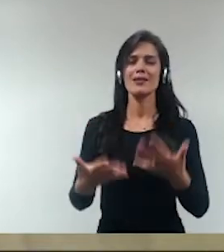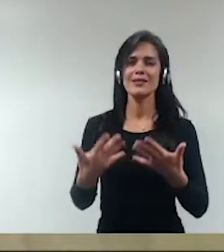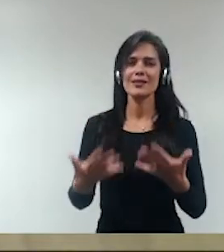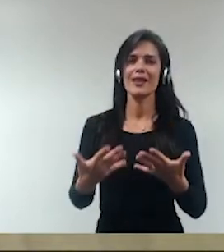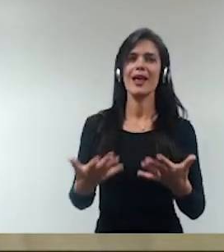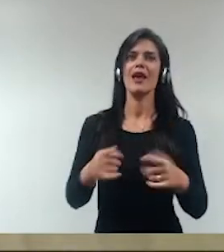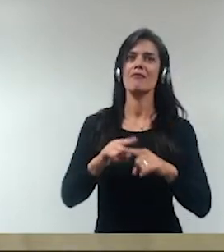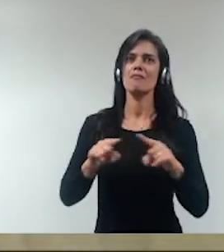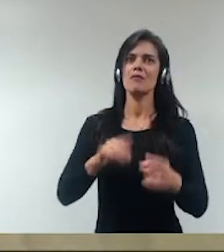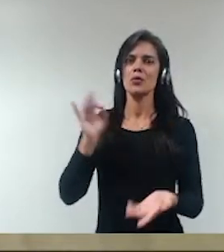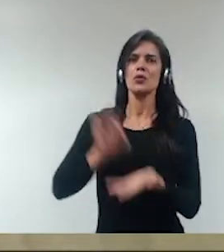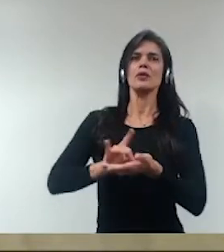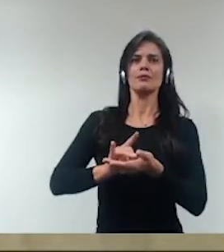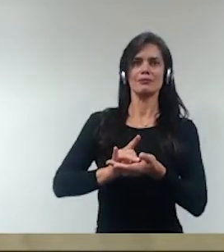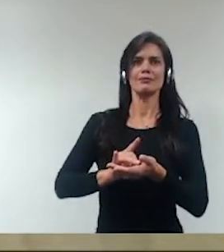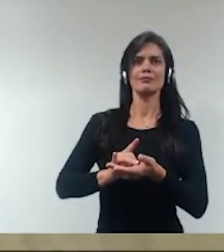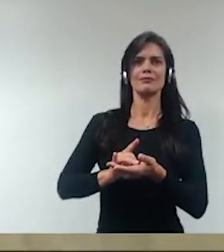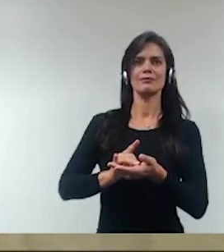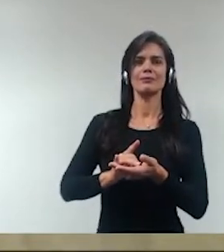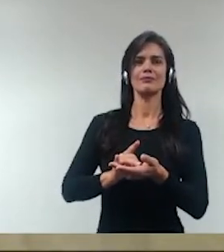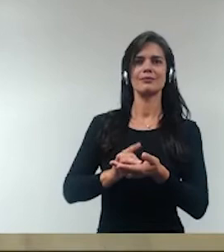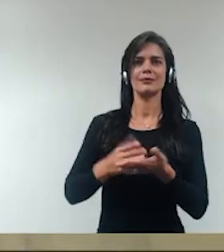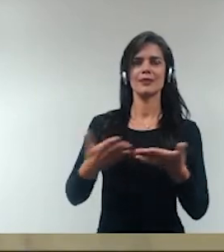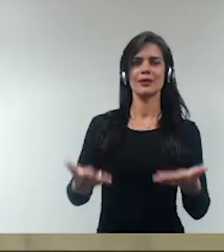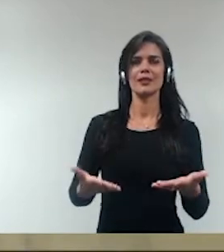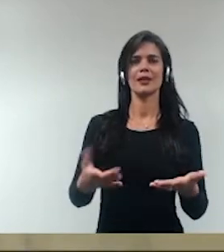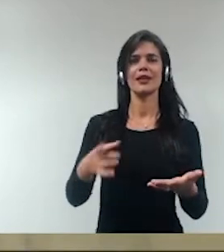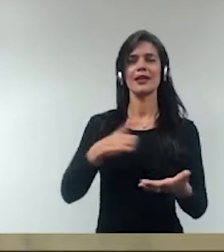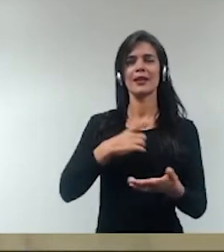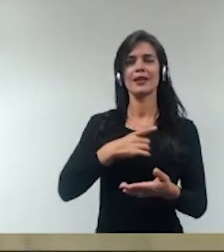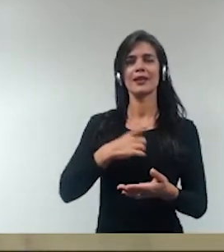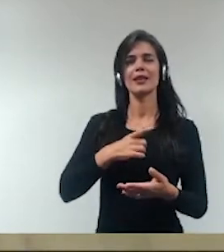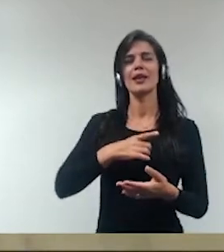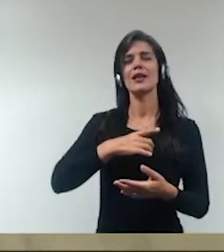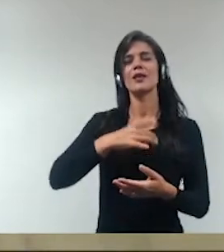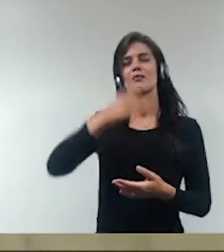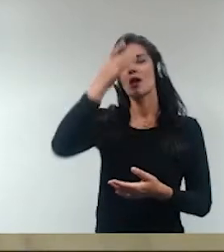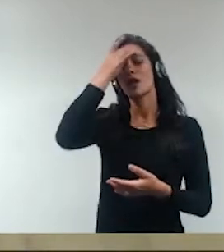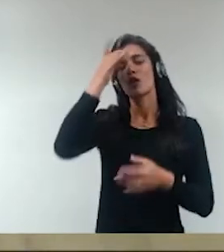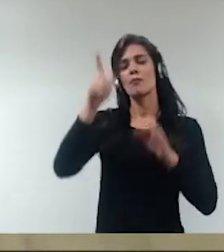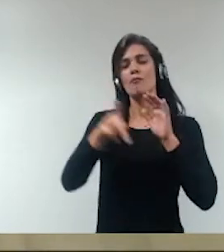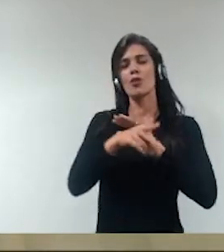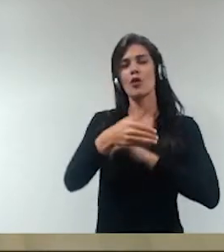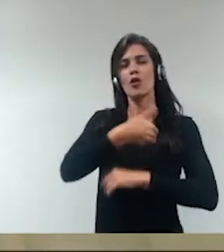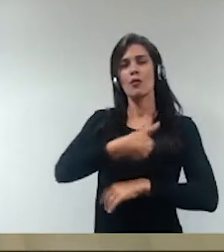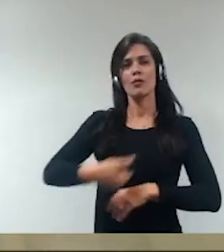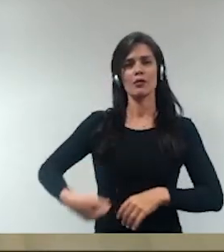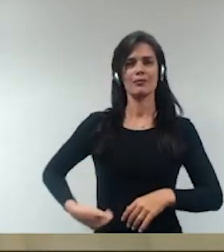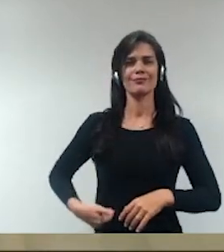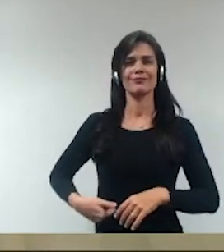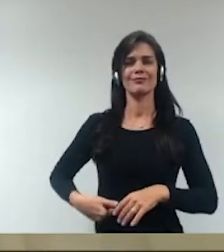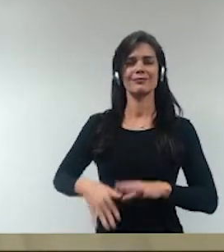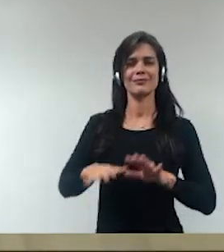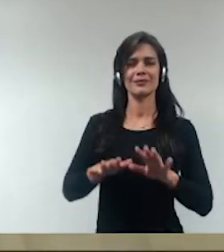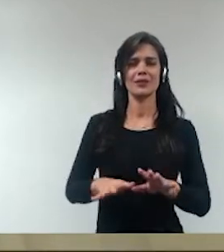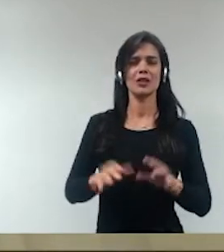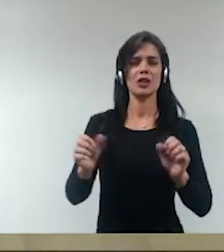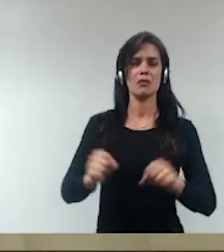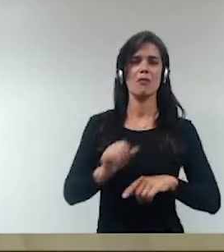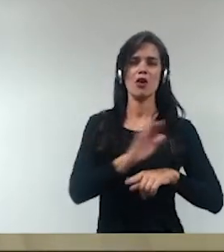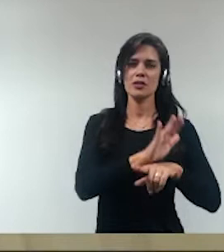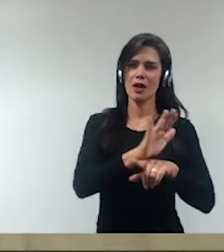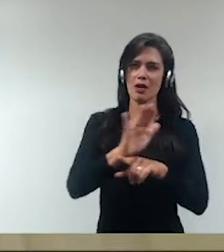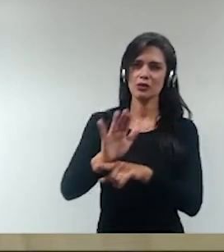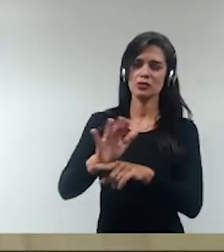eficiente, dotado de uma lógica pública, não necessariamente uma lógica estatal, né, de um estado regulador e fomentador, aí,